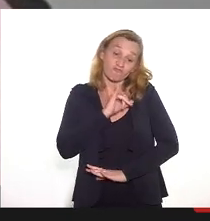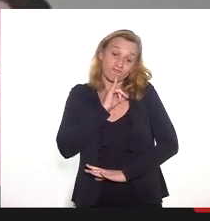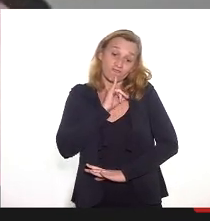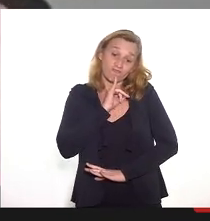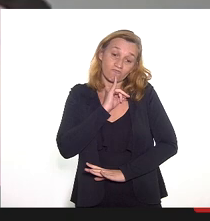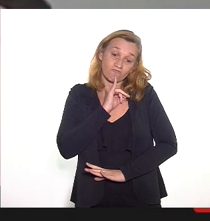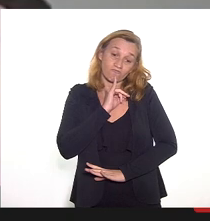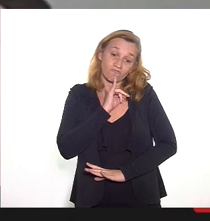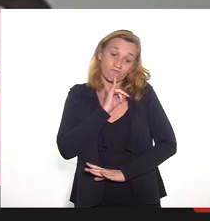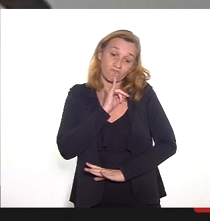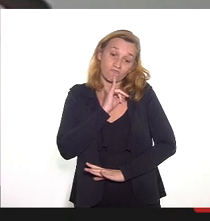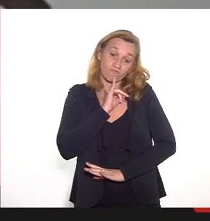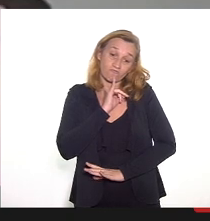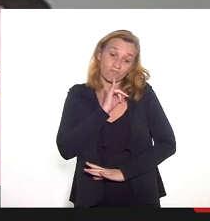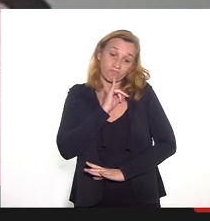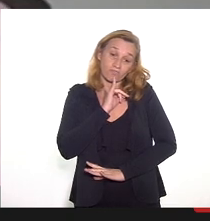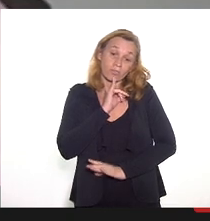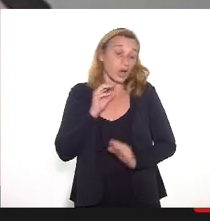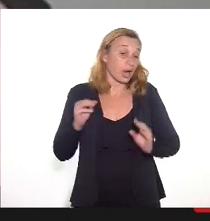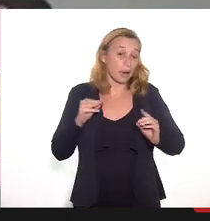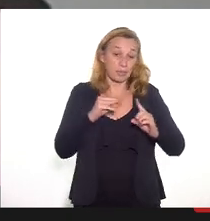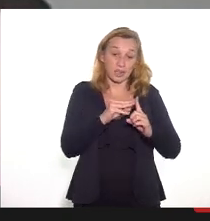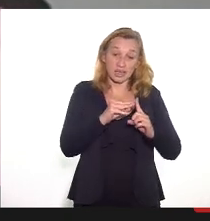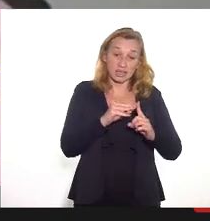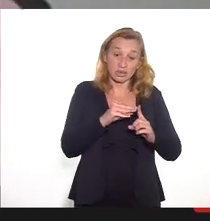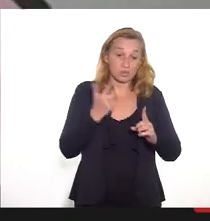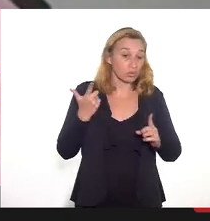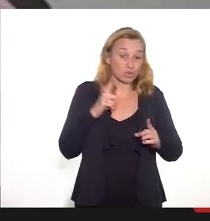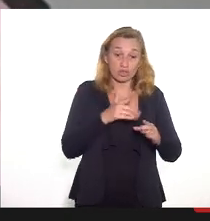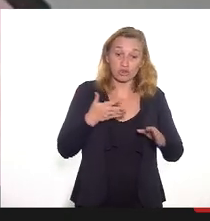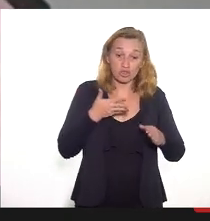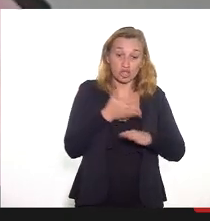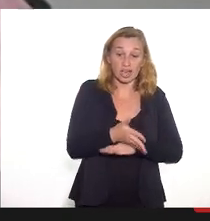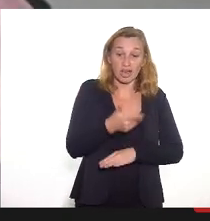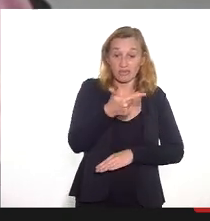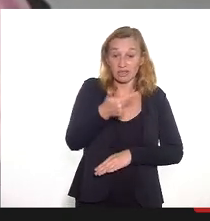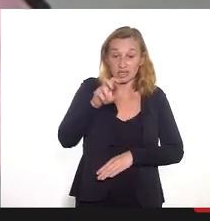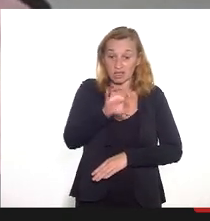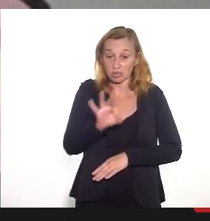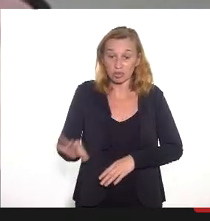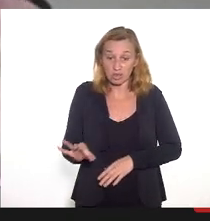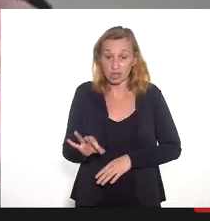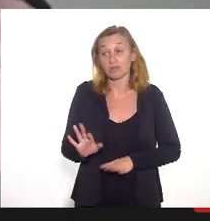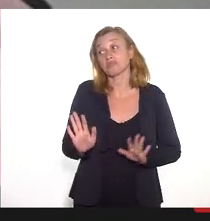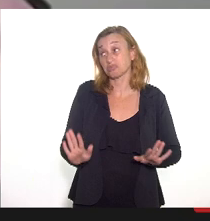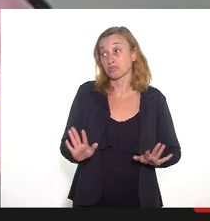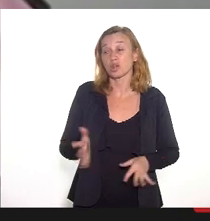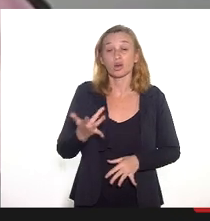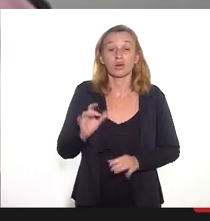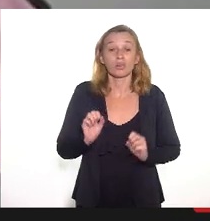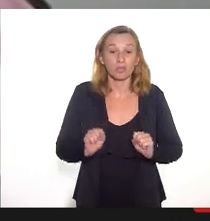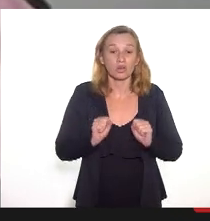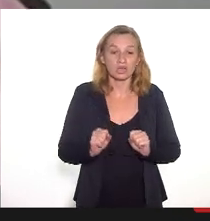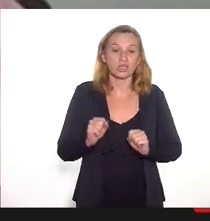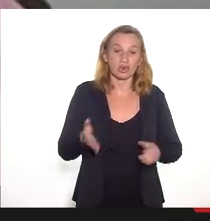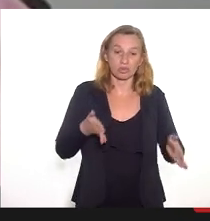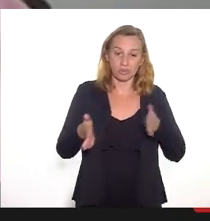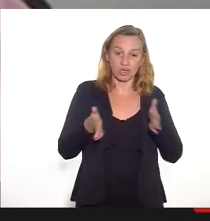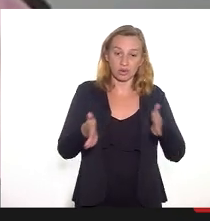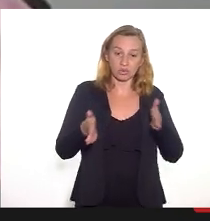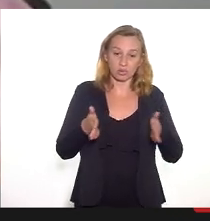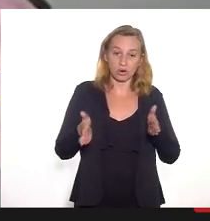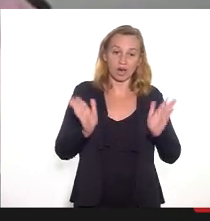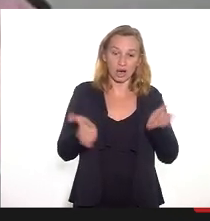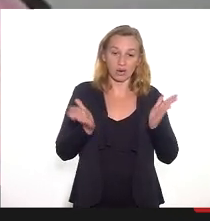que nem a maior parte das metas não conseguiram alcançar 25%. Talvez seja, deputada Marta Rocha, que durante esse período aí